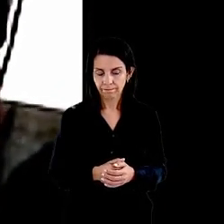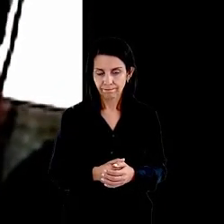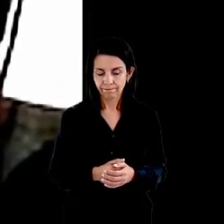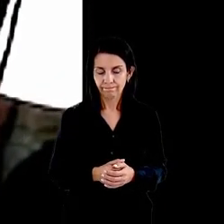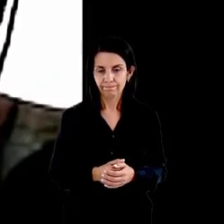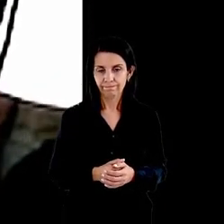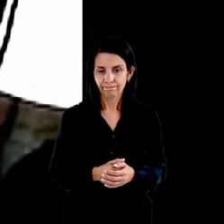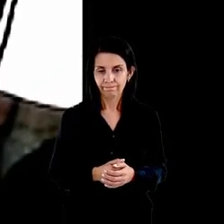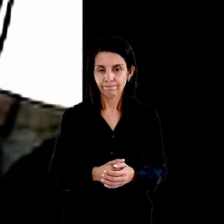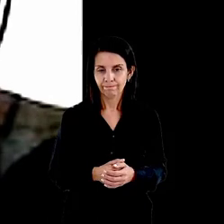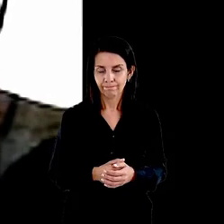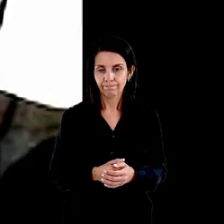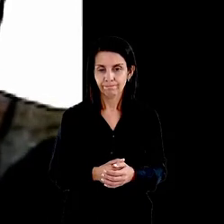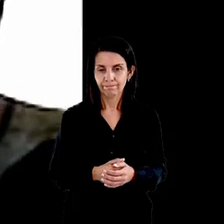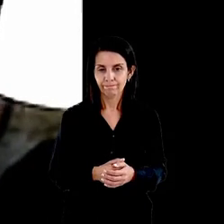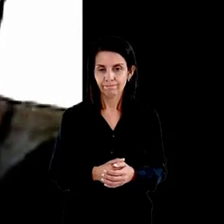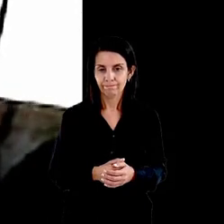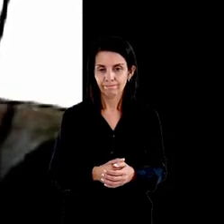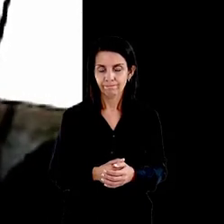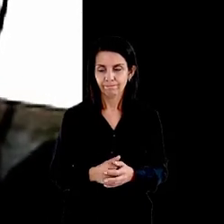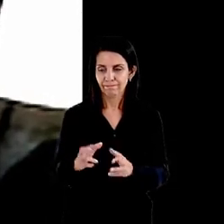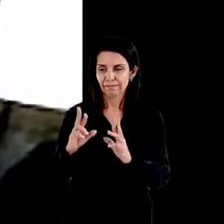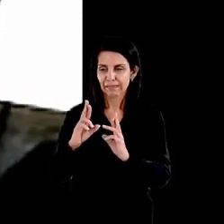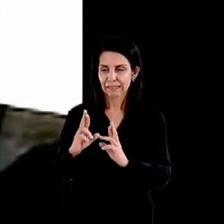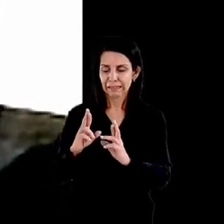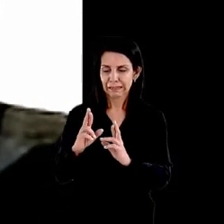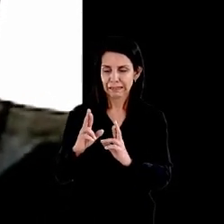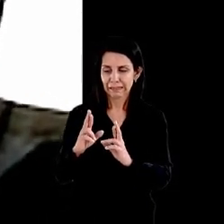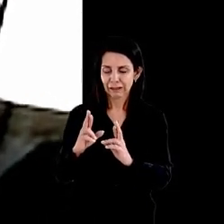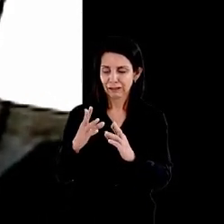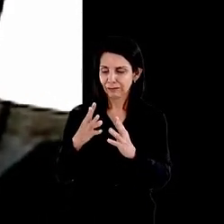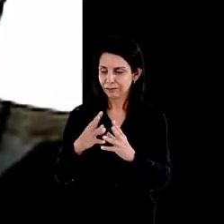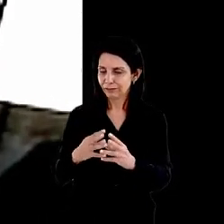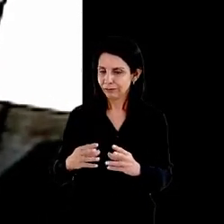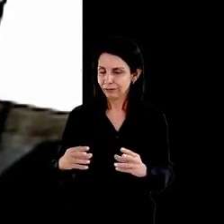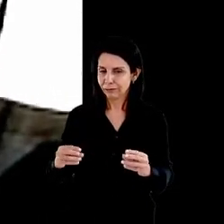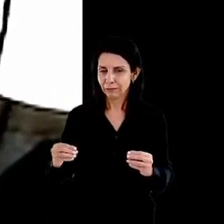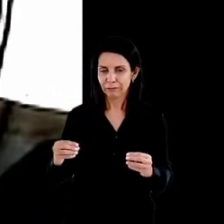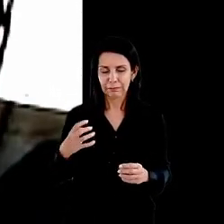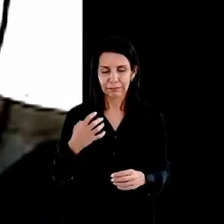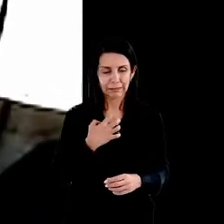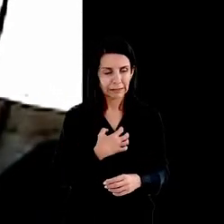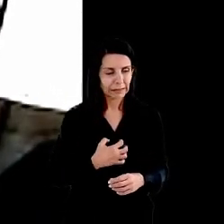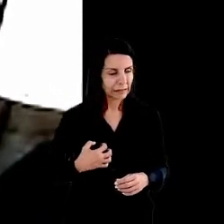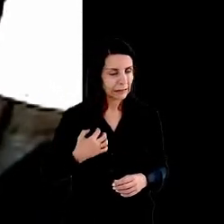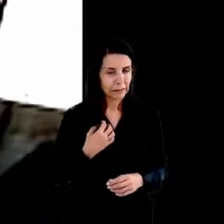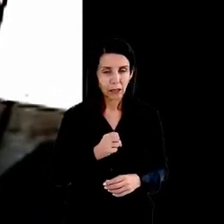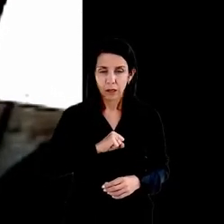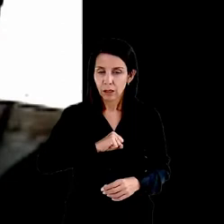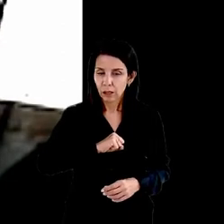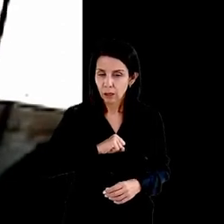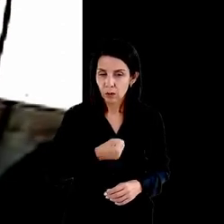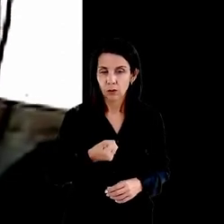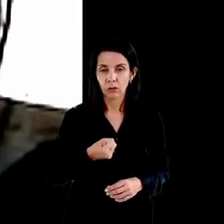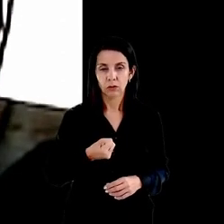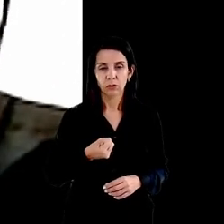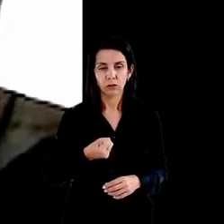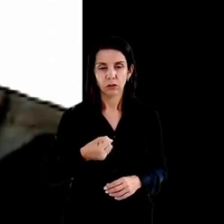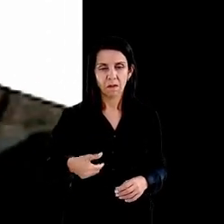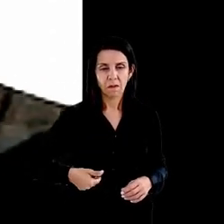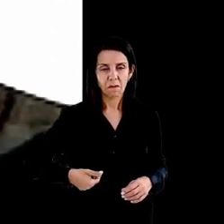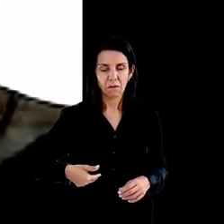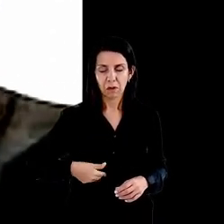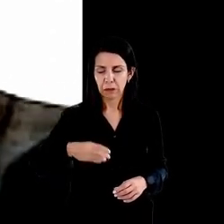se deixa sem esperança dá desânimo raiva revolta ódio a fome desanima